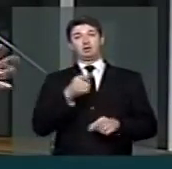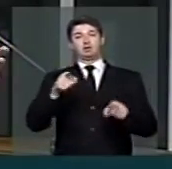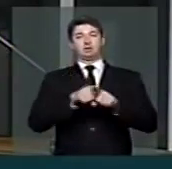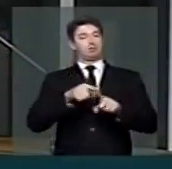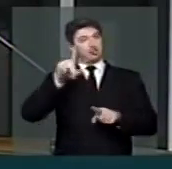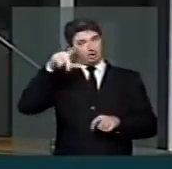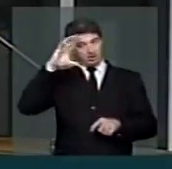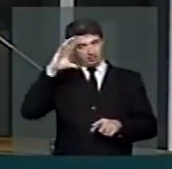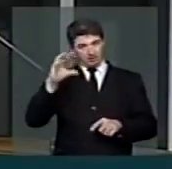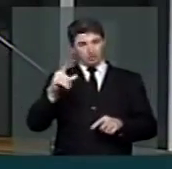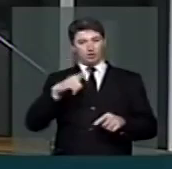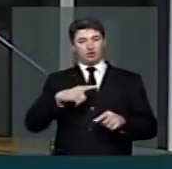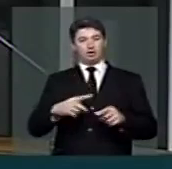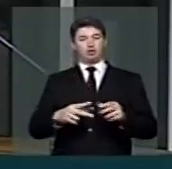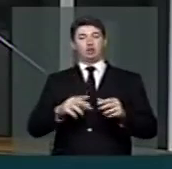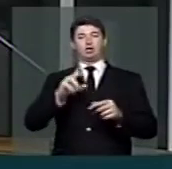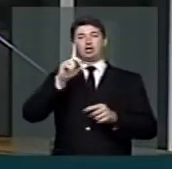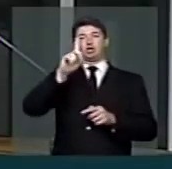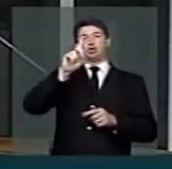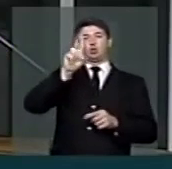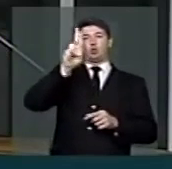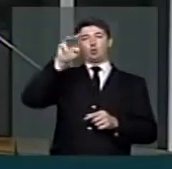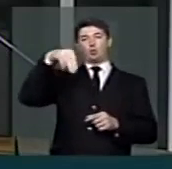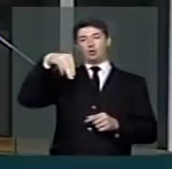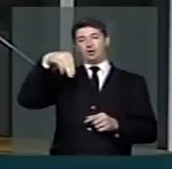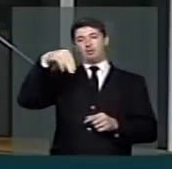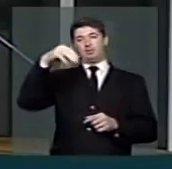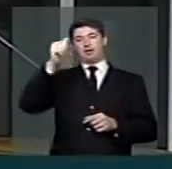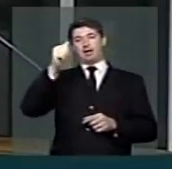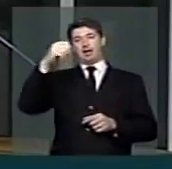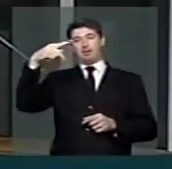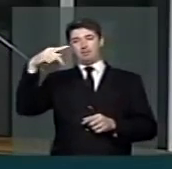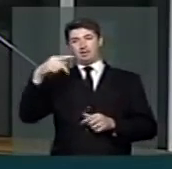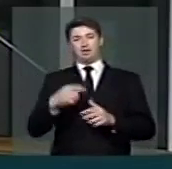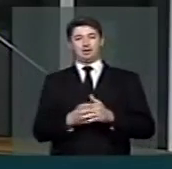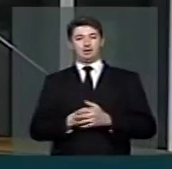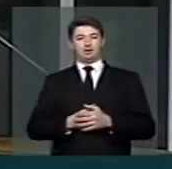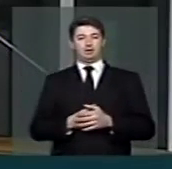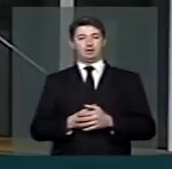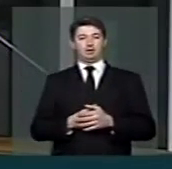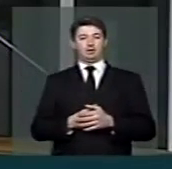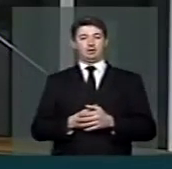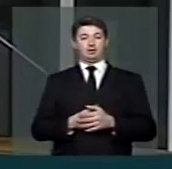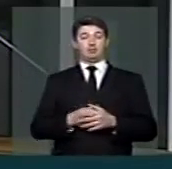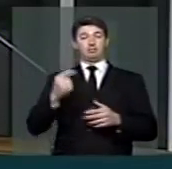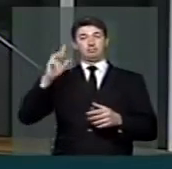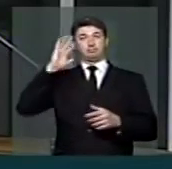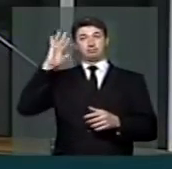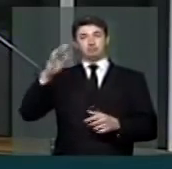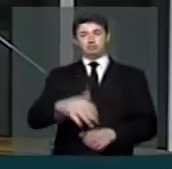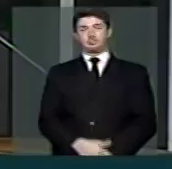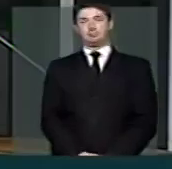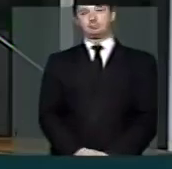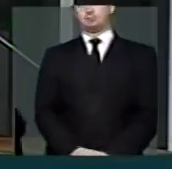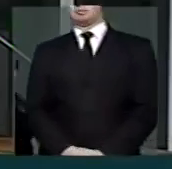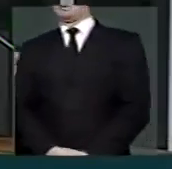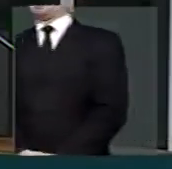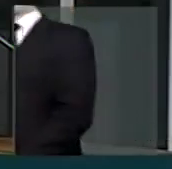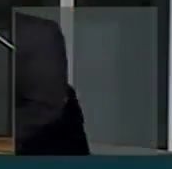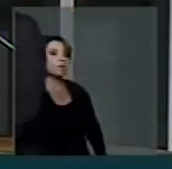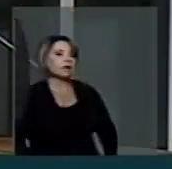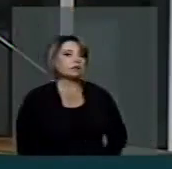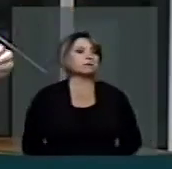Maturidade, que tem a sigla de UMAP, U-M-A-P, de Amapá, UMAP foi inspirada na Universidade da Maturidade de